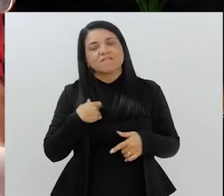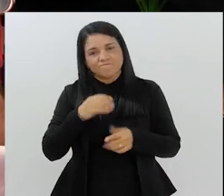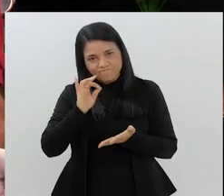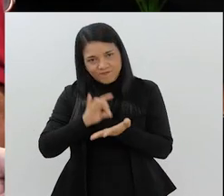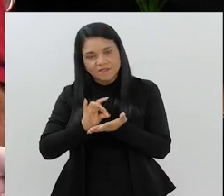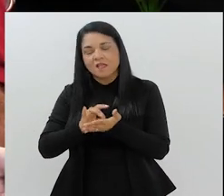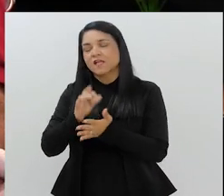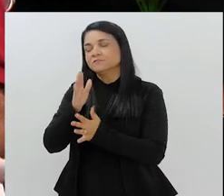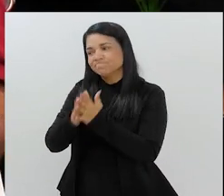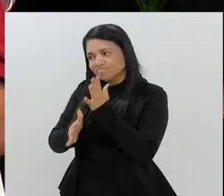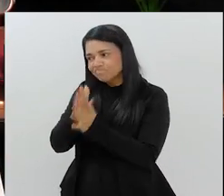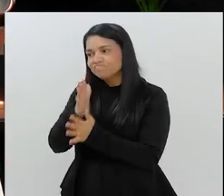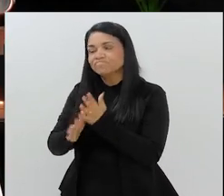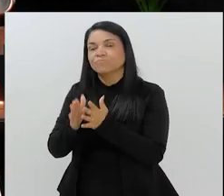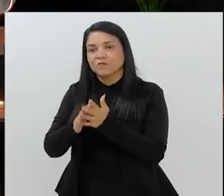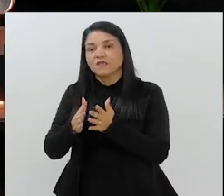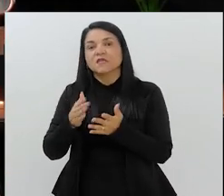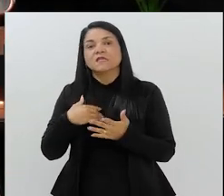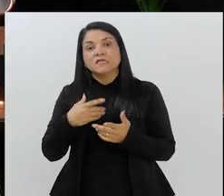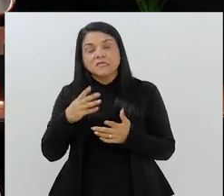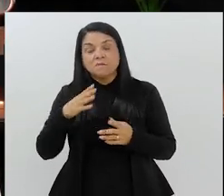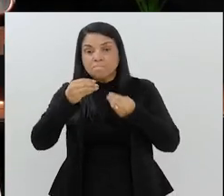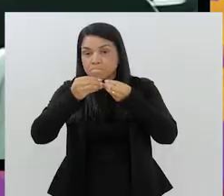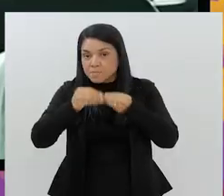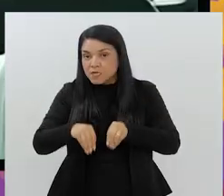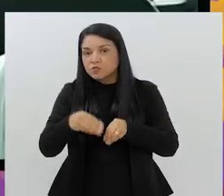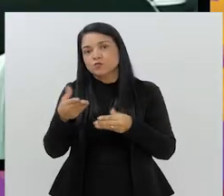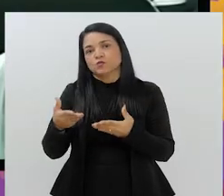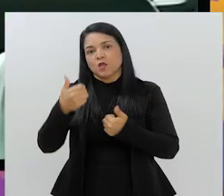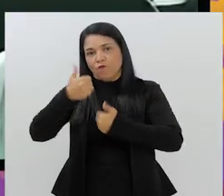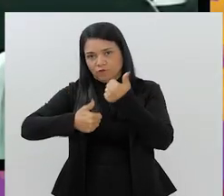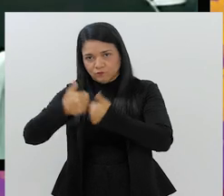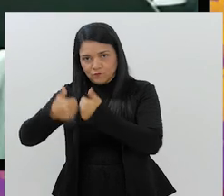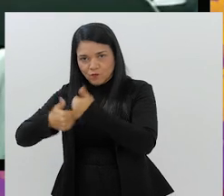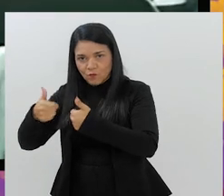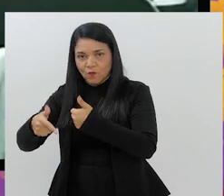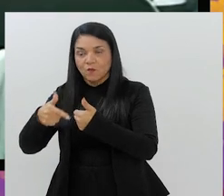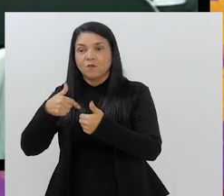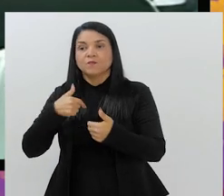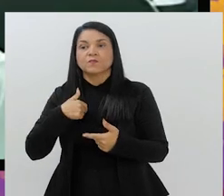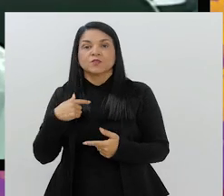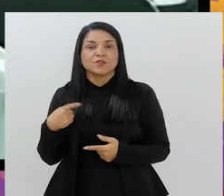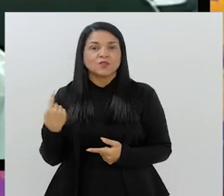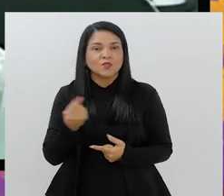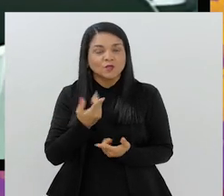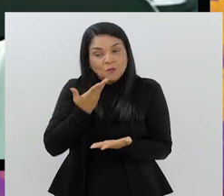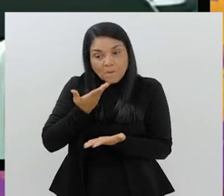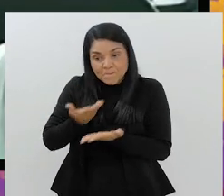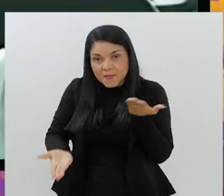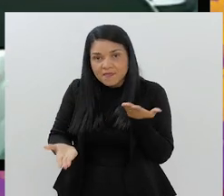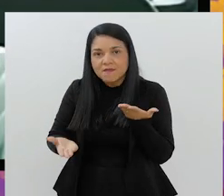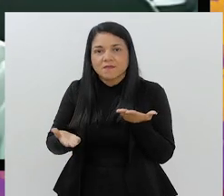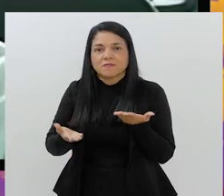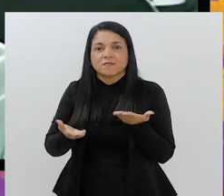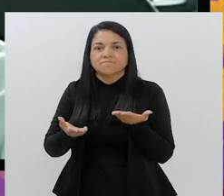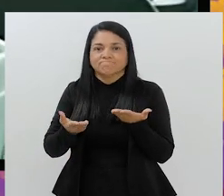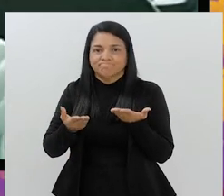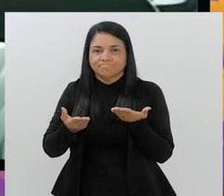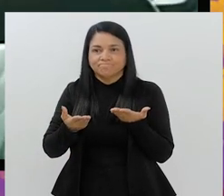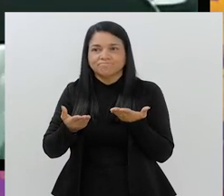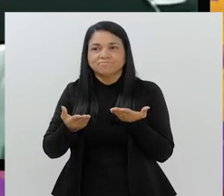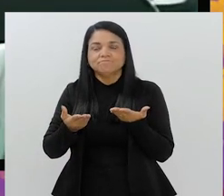Desculpe. Fica muito complicado e isso mexe muito com credibilidade do produto, Rui. Exatamente. Na verdade, a gente tem uma perda.